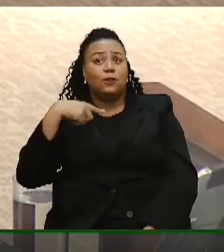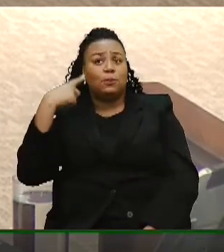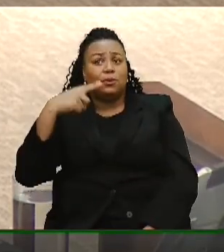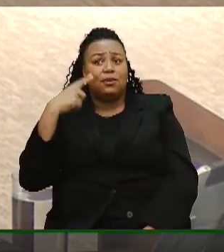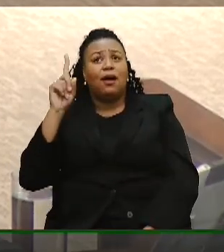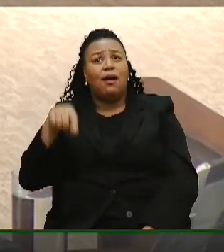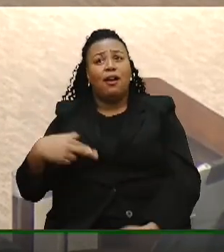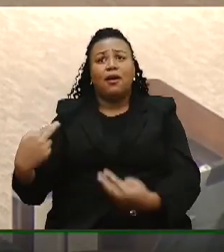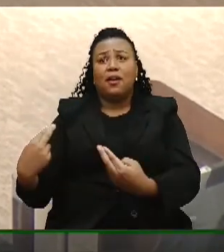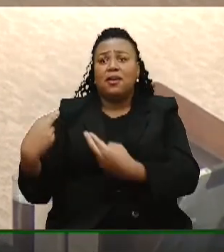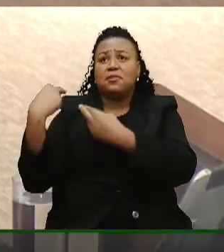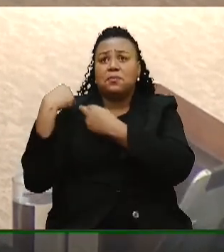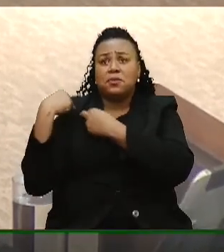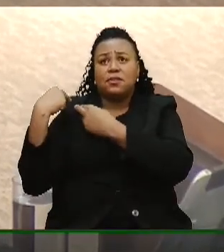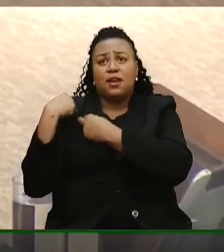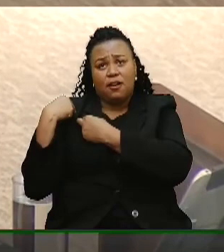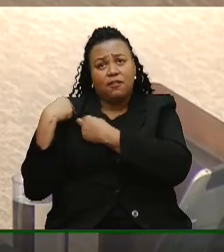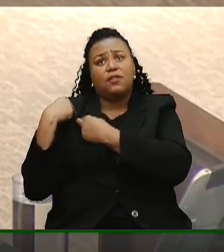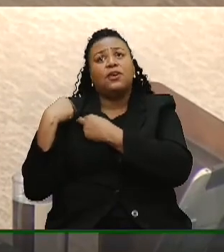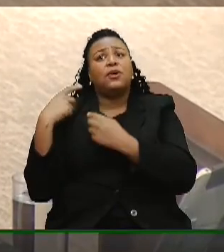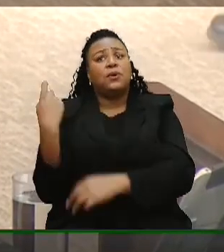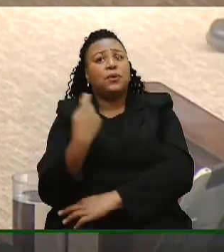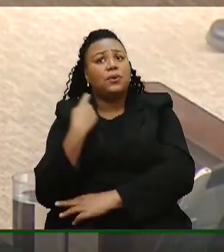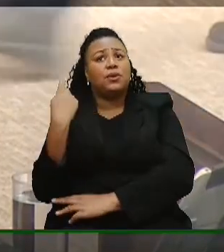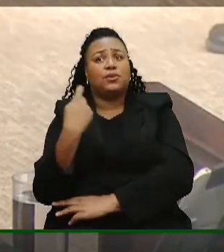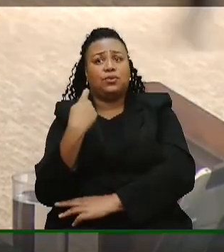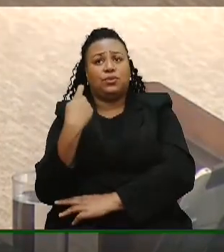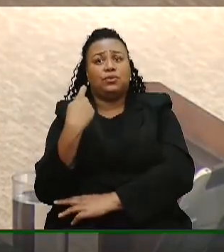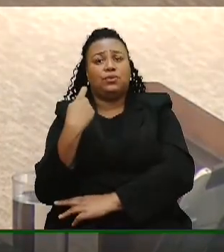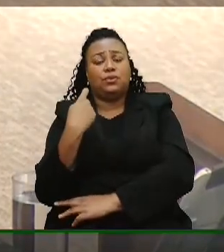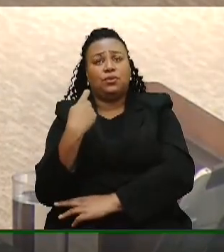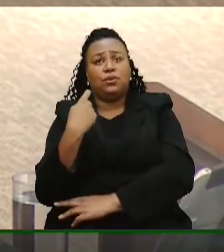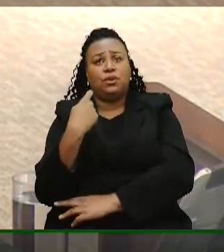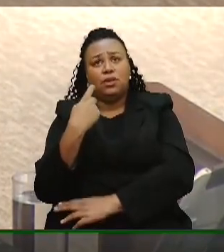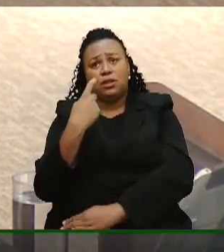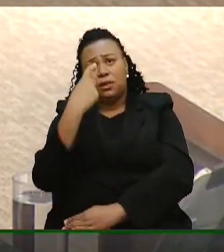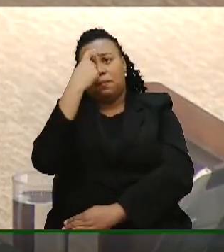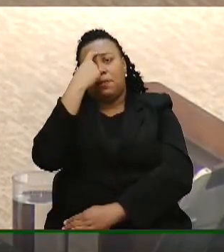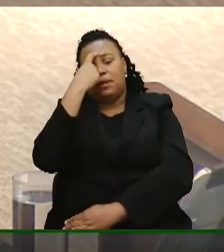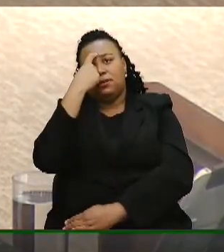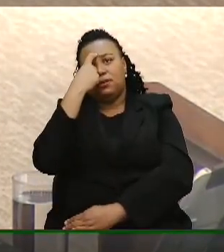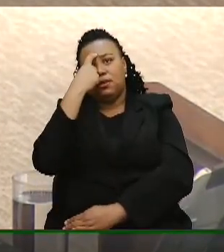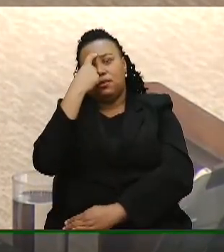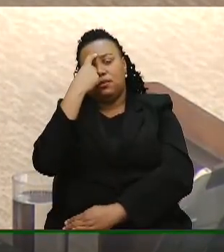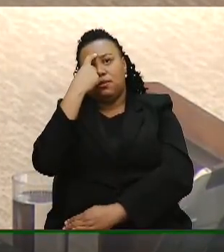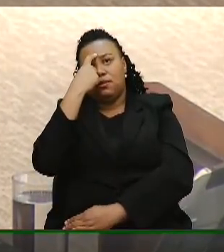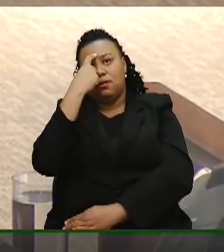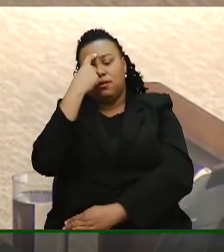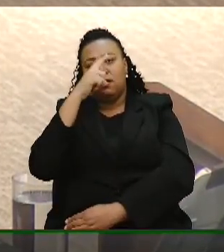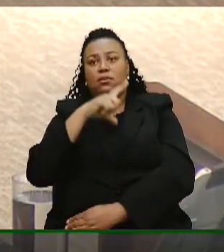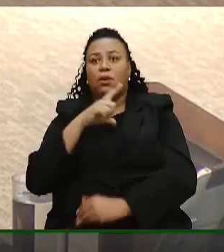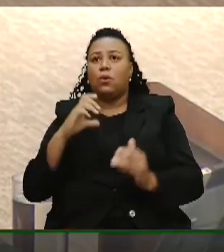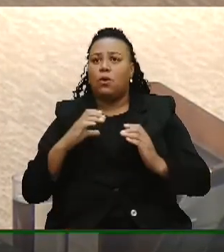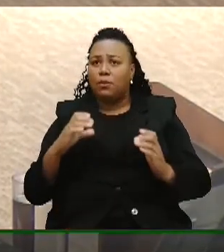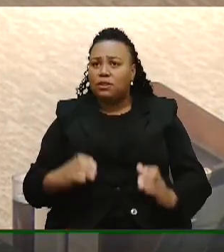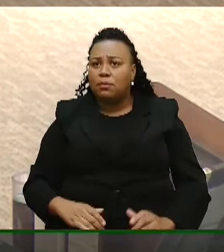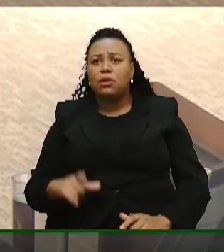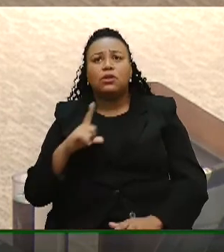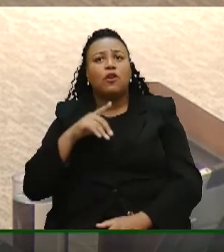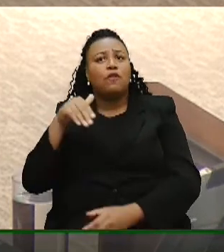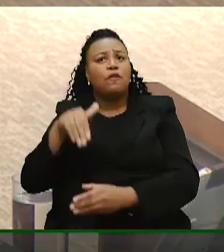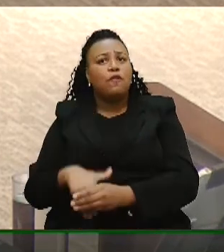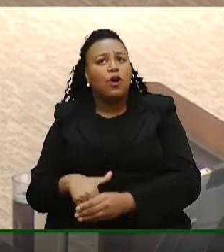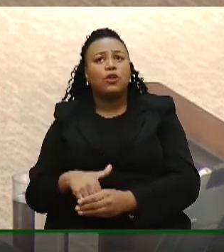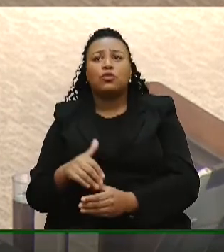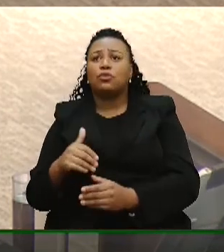são responsáveis com o nosso Rio Grande do Sul, que pensem e ajam. Deem um voto não